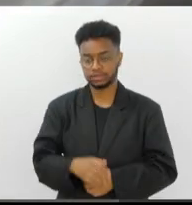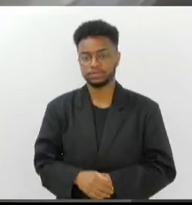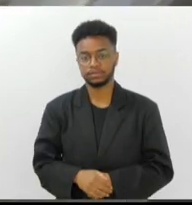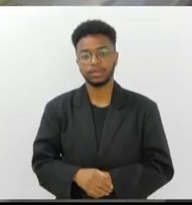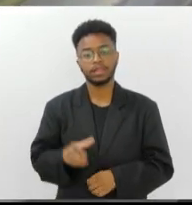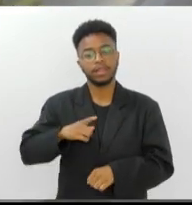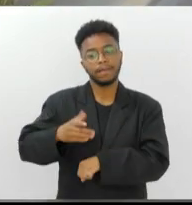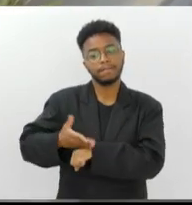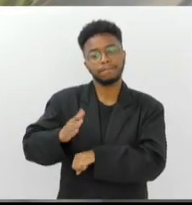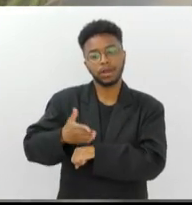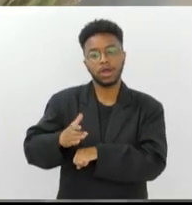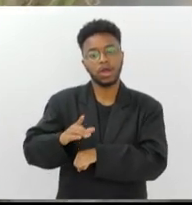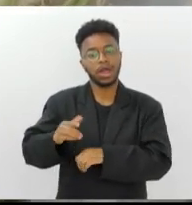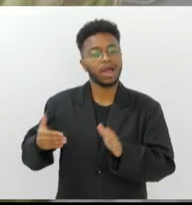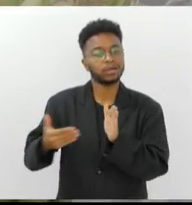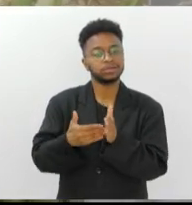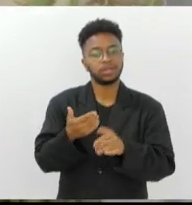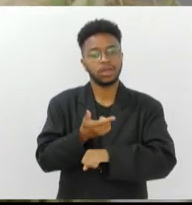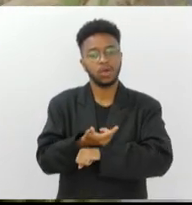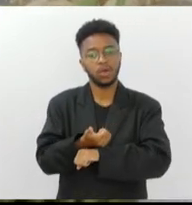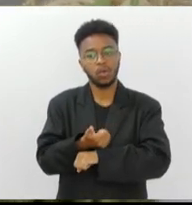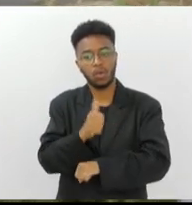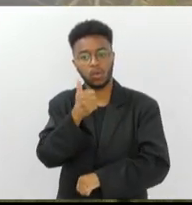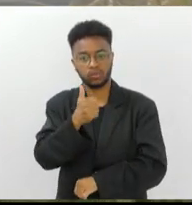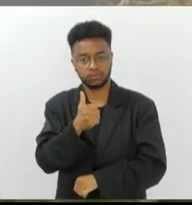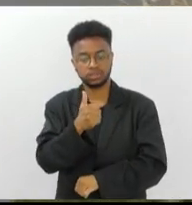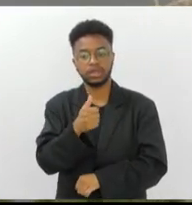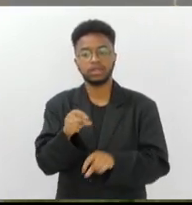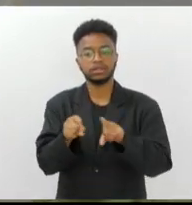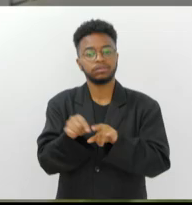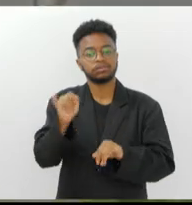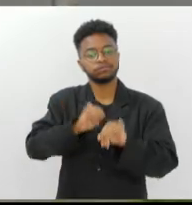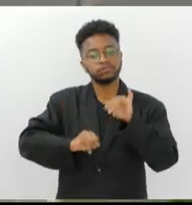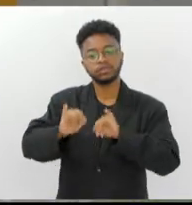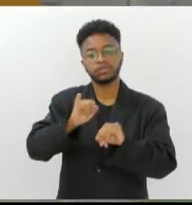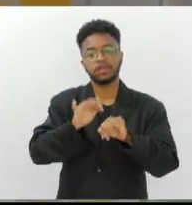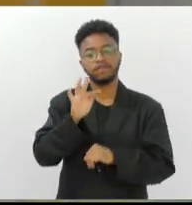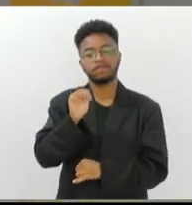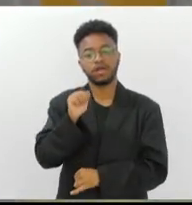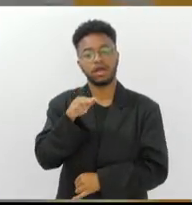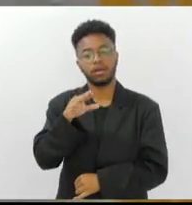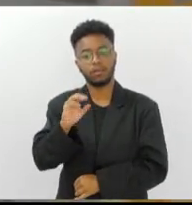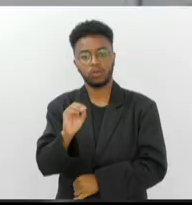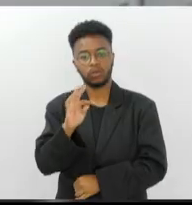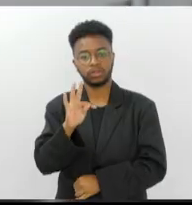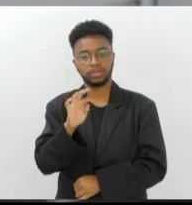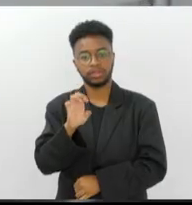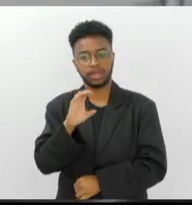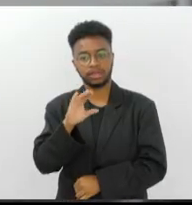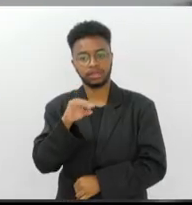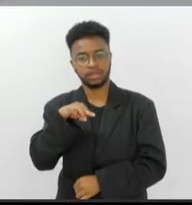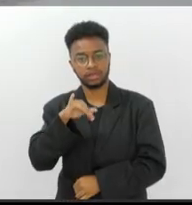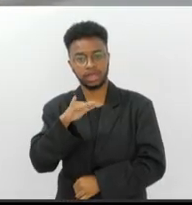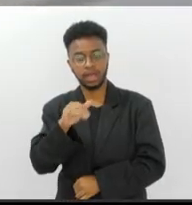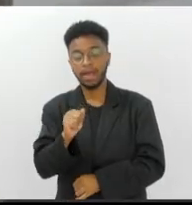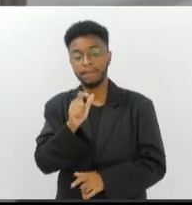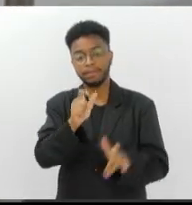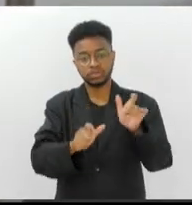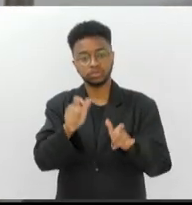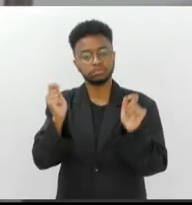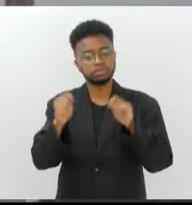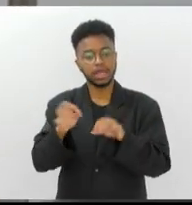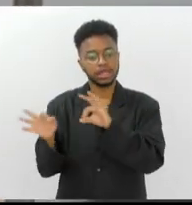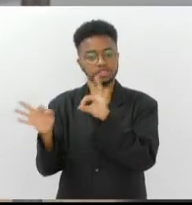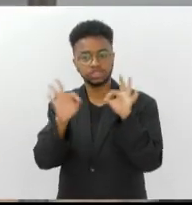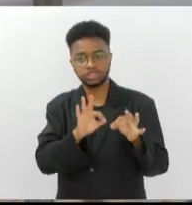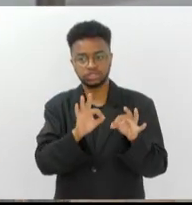acontece até 11 horas da manhã, no Laboratório de Farmotécnica, os visitantes poderão acompanhar a fabricação do